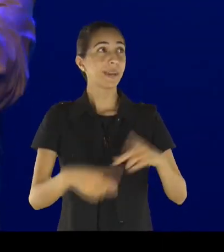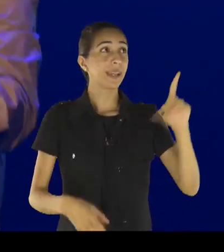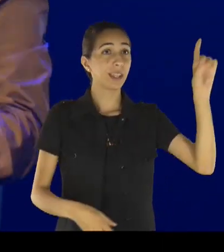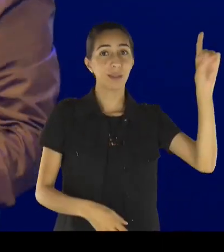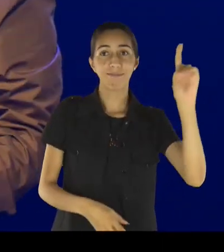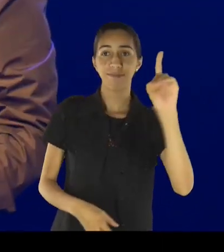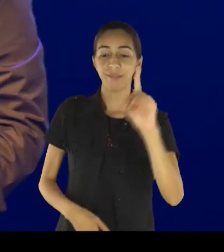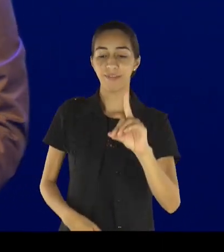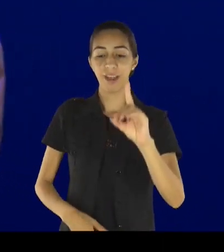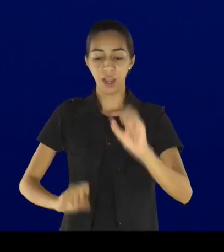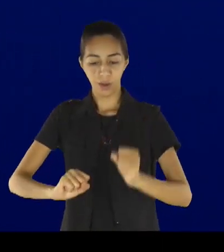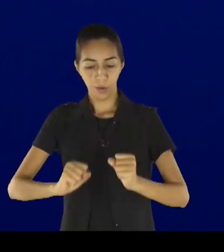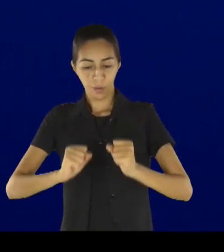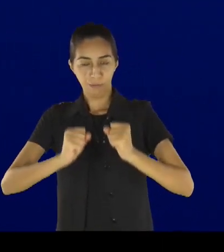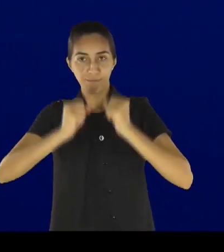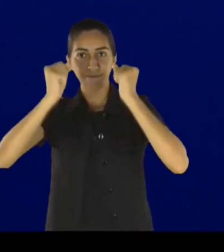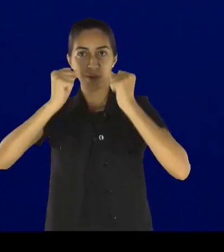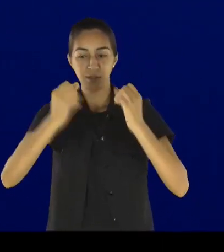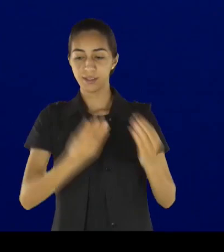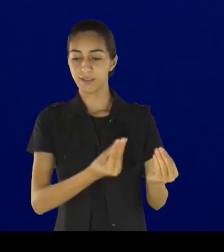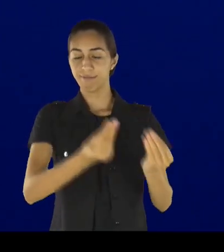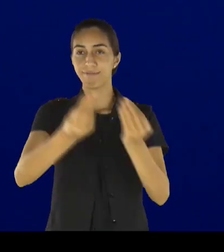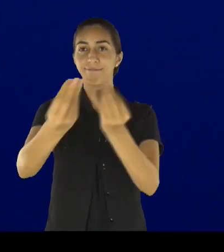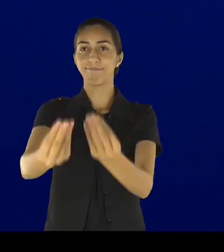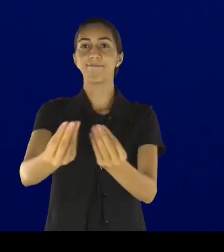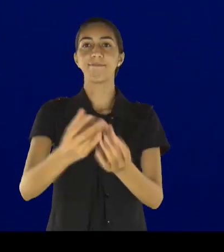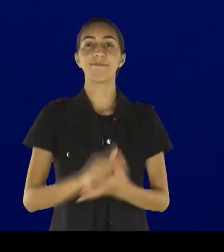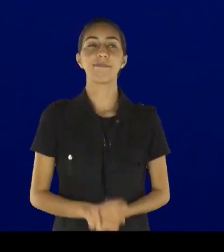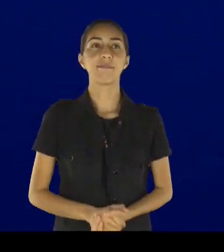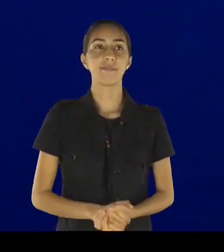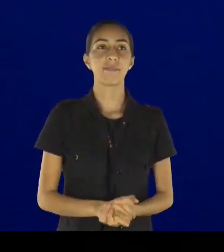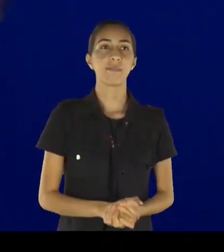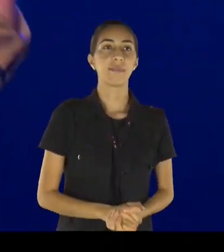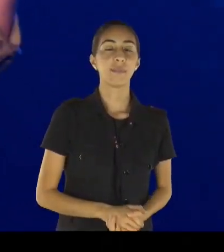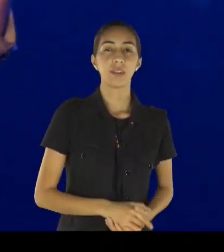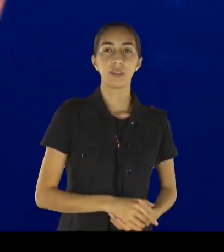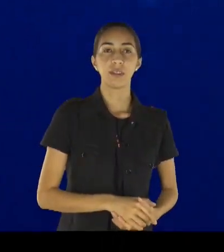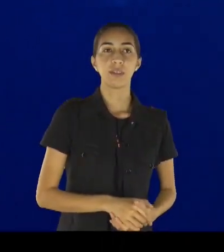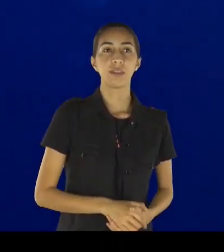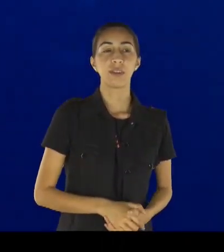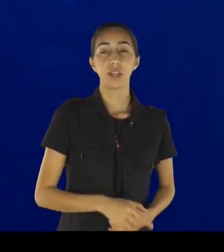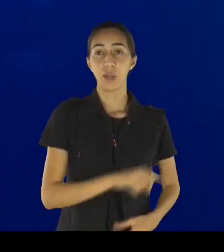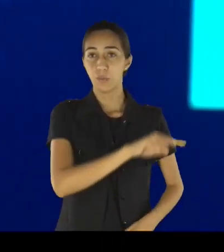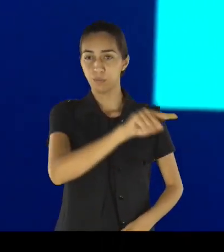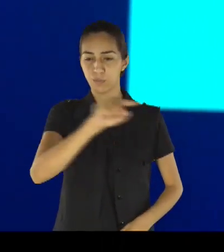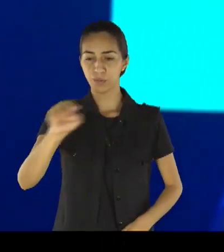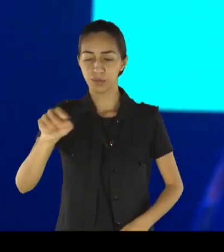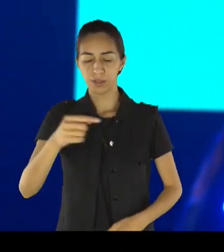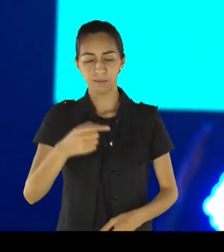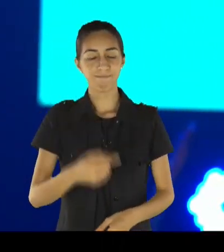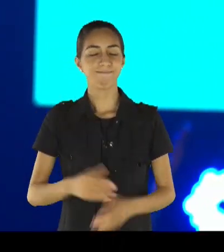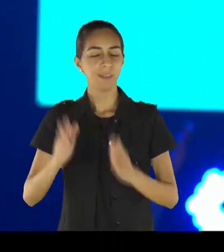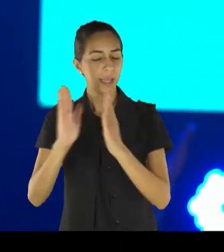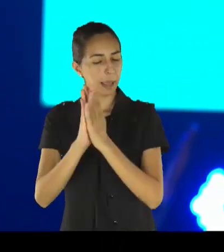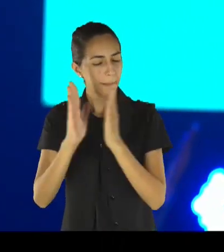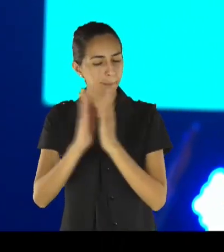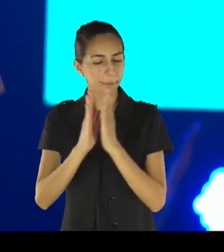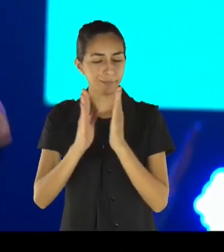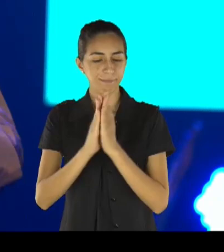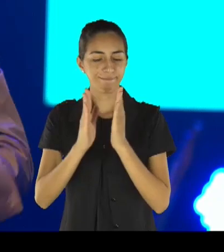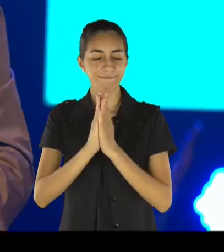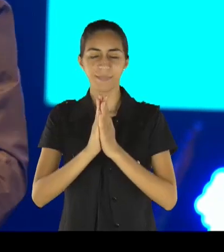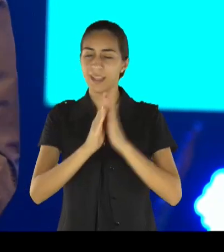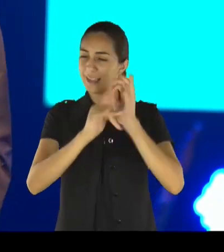você continue lutando, para que você continue buscando a Deus, para que você continue clamando, para que você continue